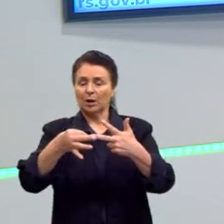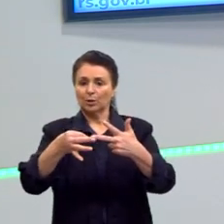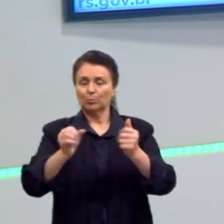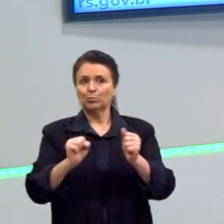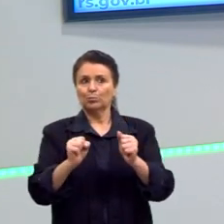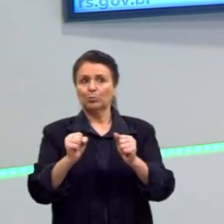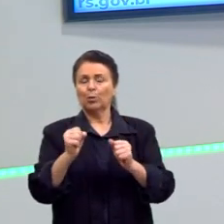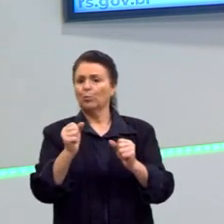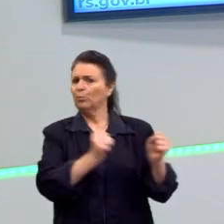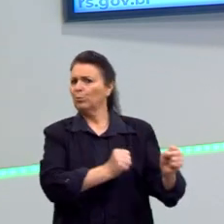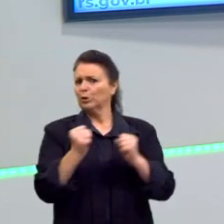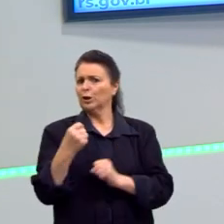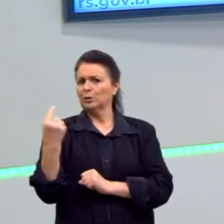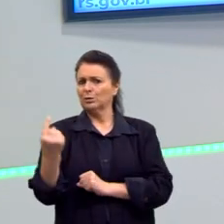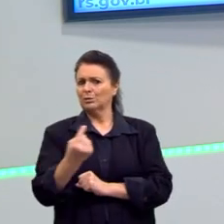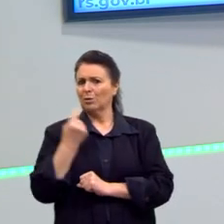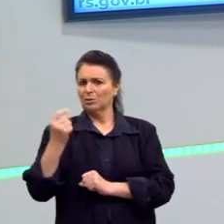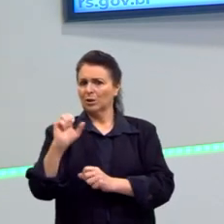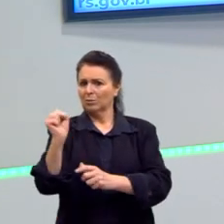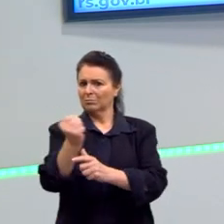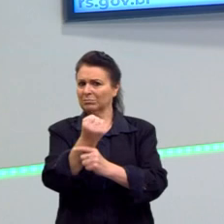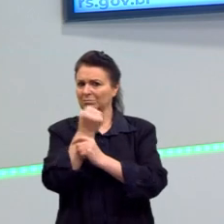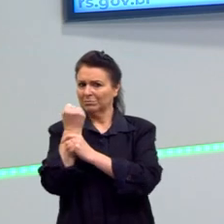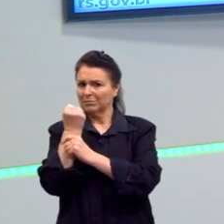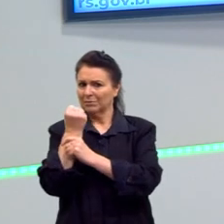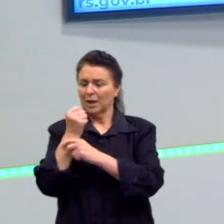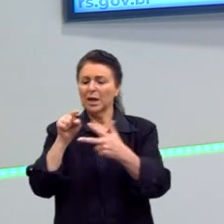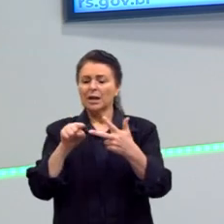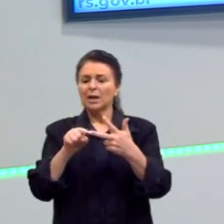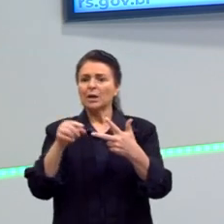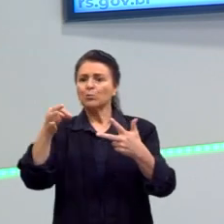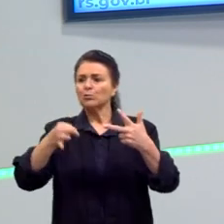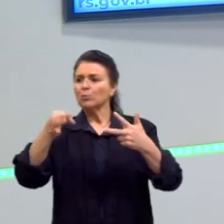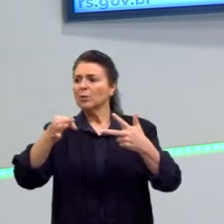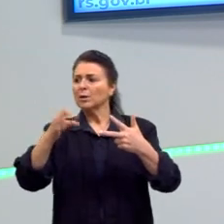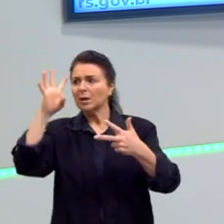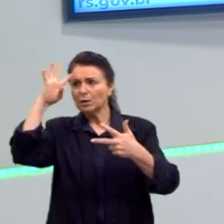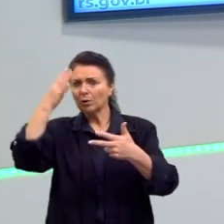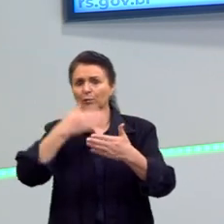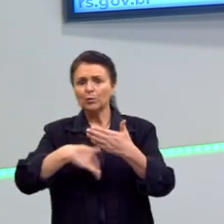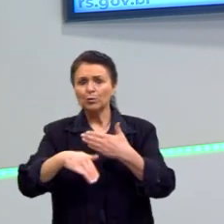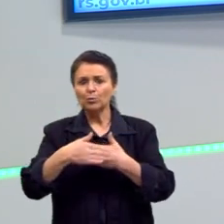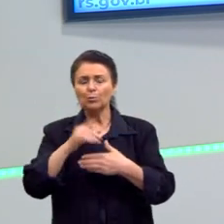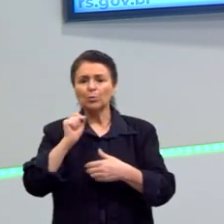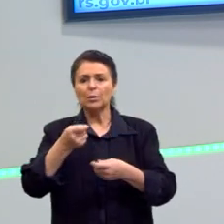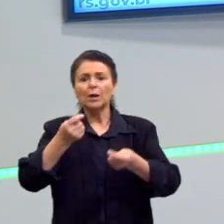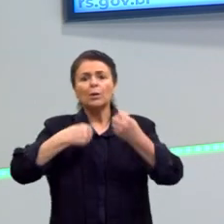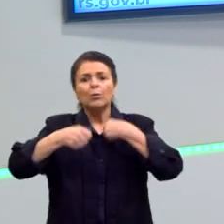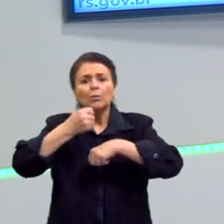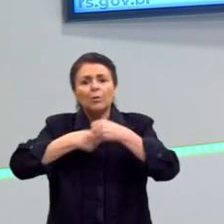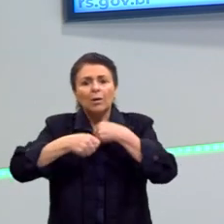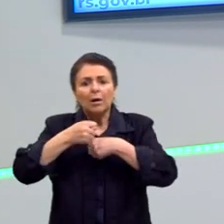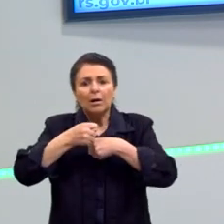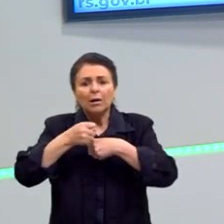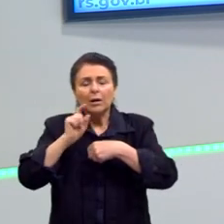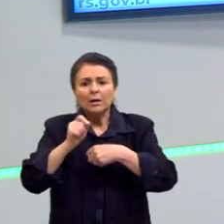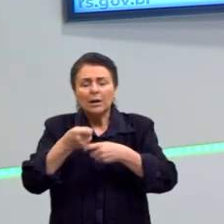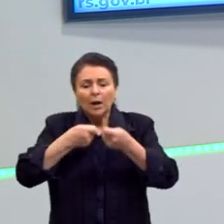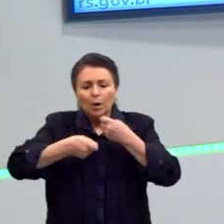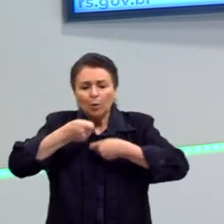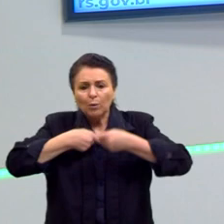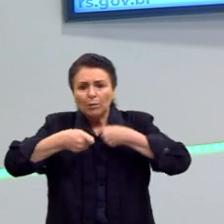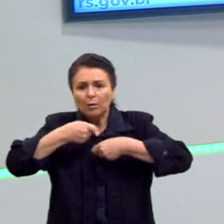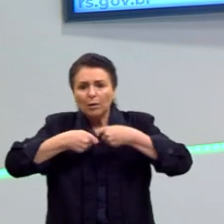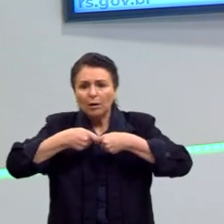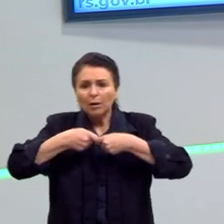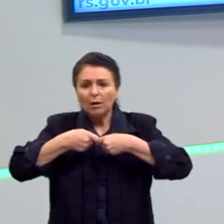absoluto, ficaria ao livre-arbítrio dos juízes. E aí quem controlaria isso? Viraria um poder absoluto. Por isso a importância na